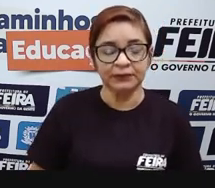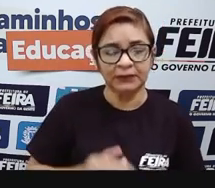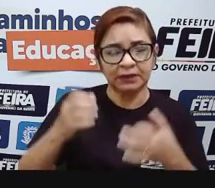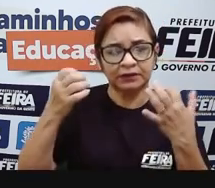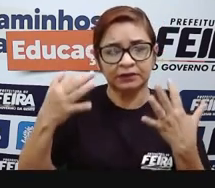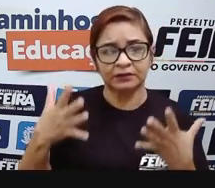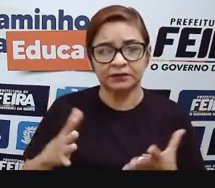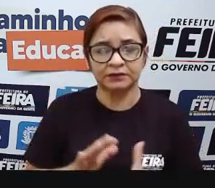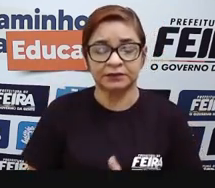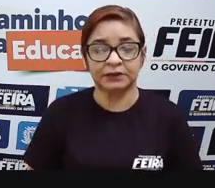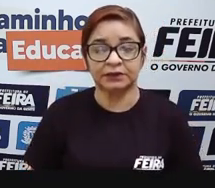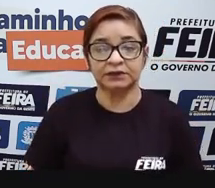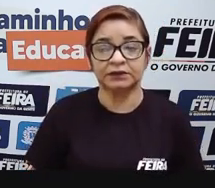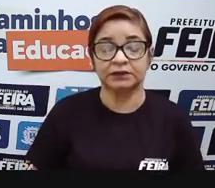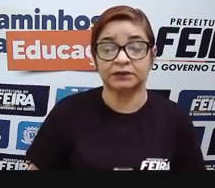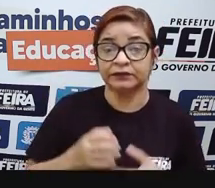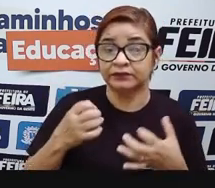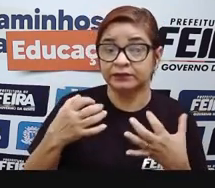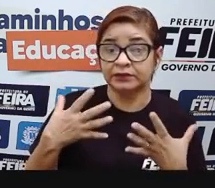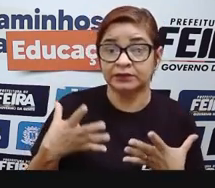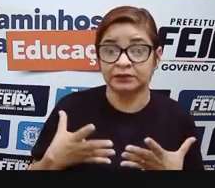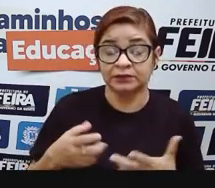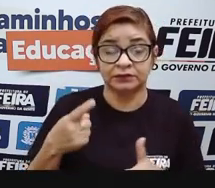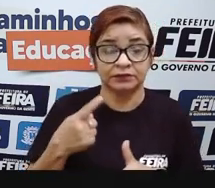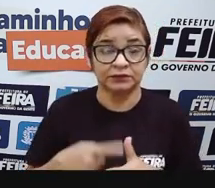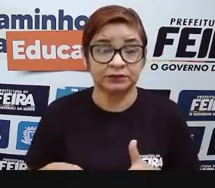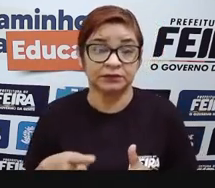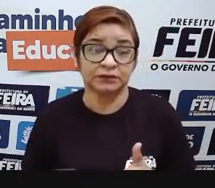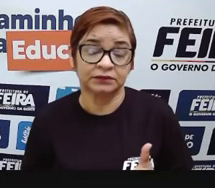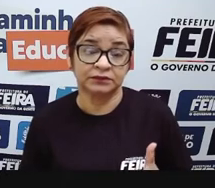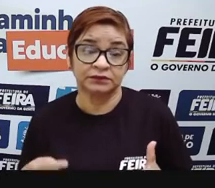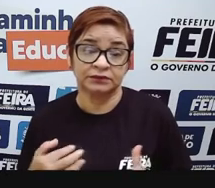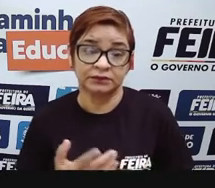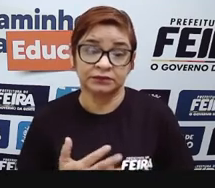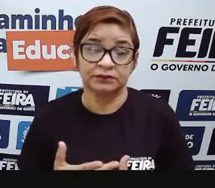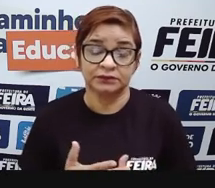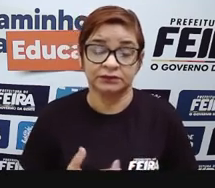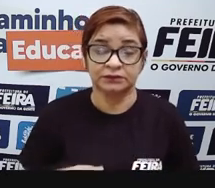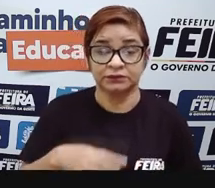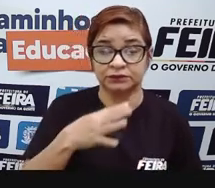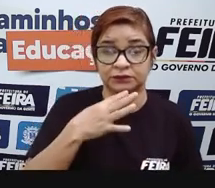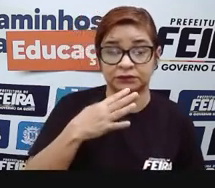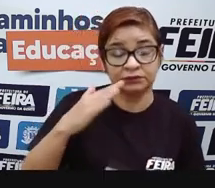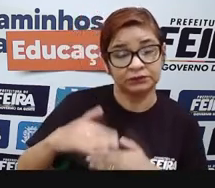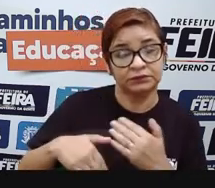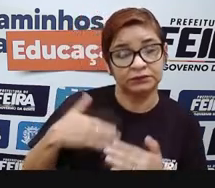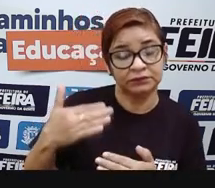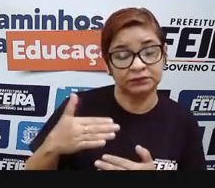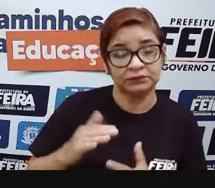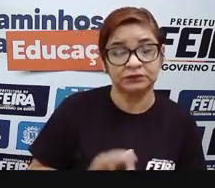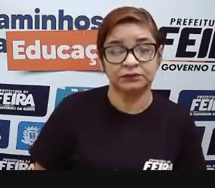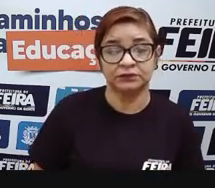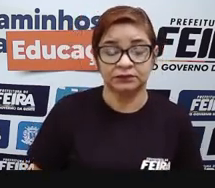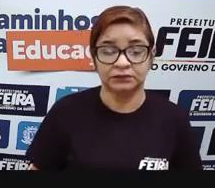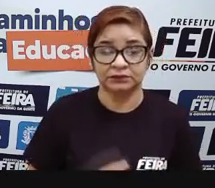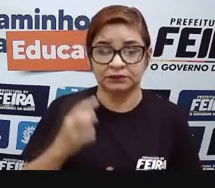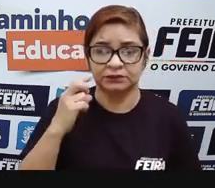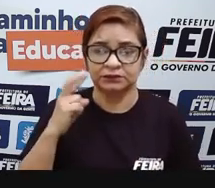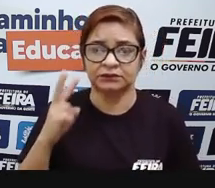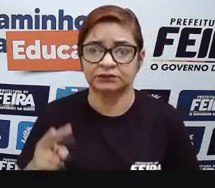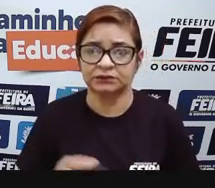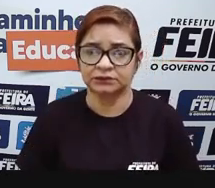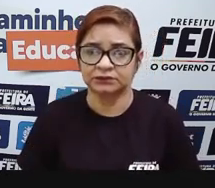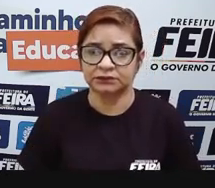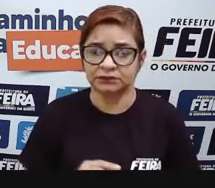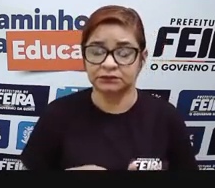discussão. Vamos falar sobre os problemas da nossa cidade, vamos gerar conhecimento a partir disso, tá certo? Então, gente já viu que essa notícia lá